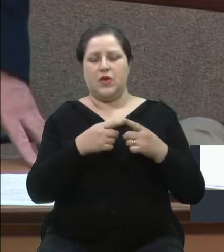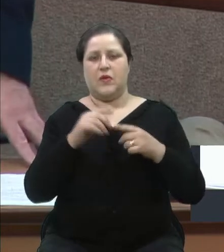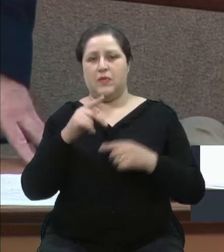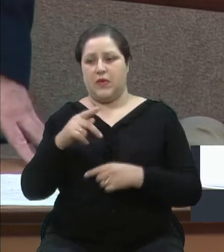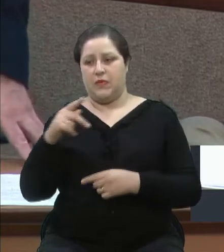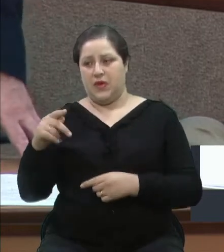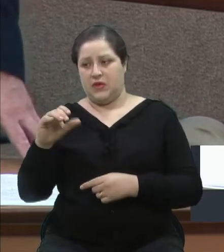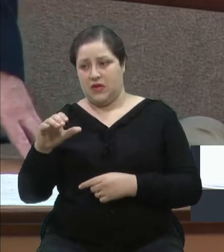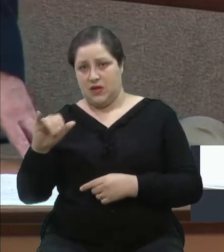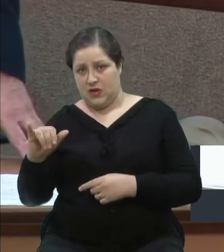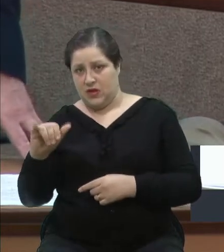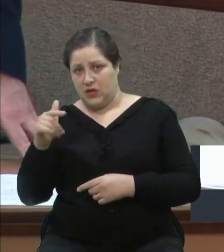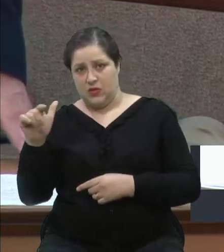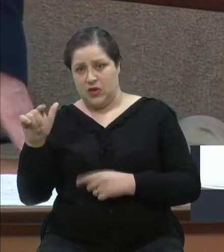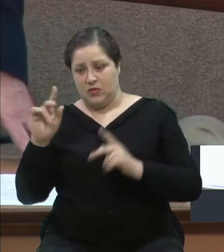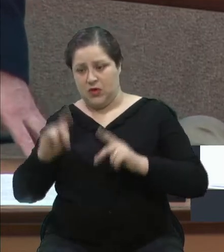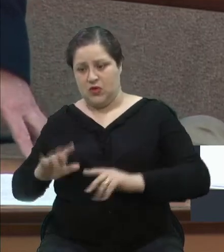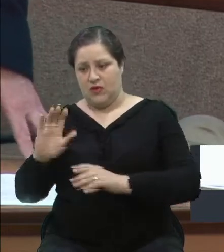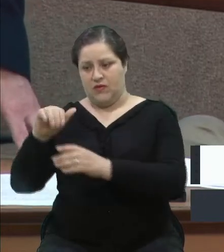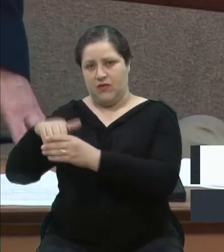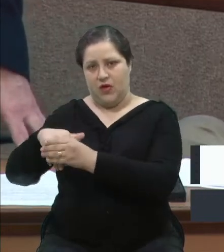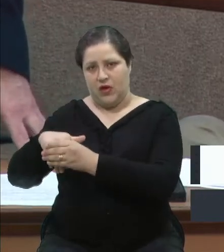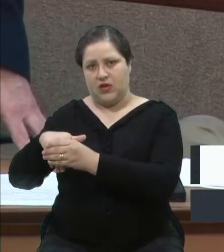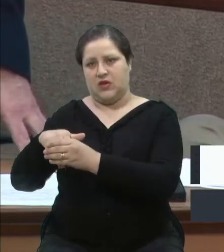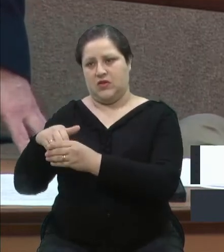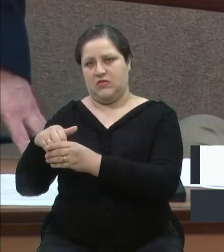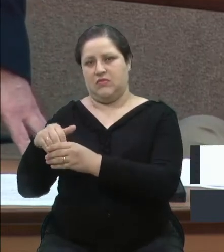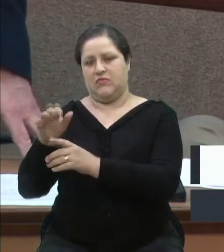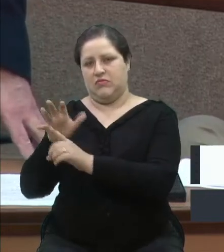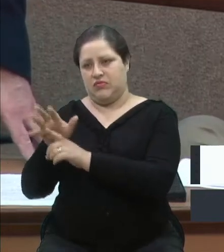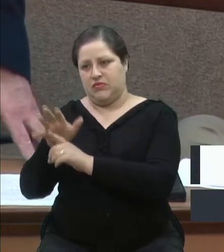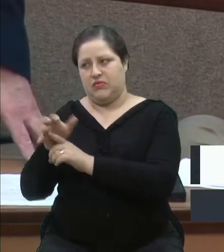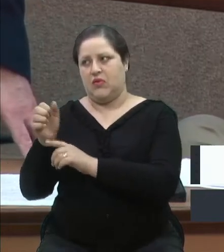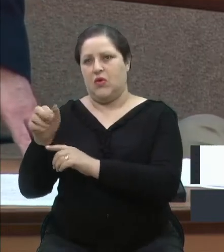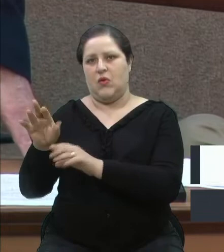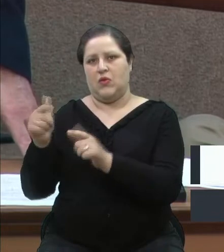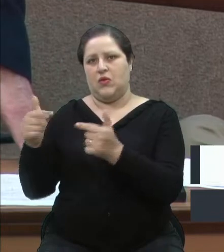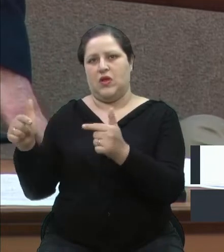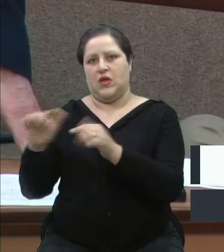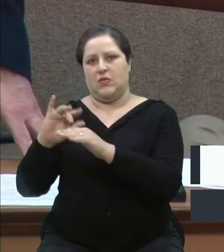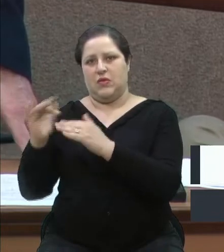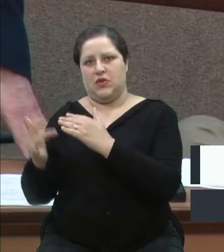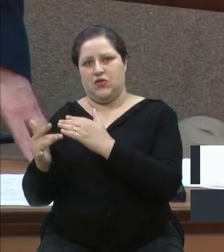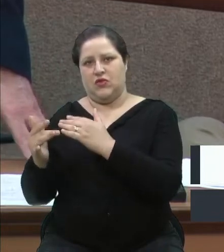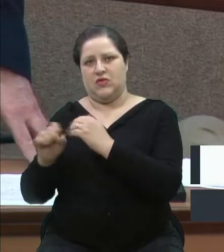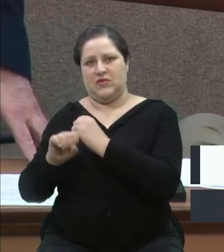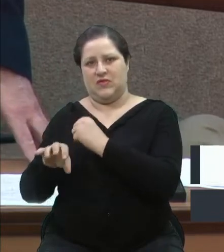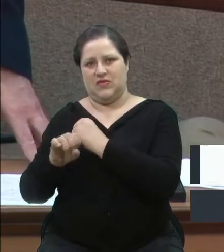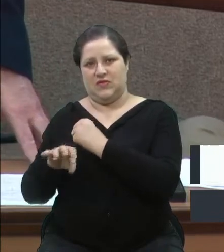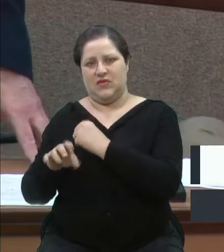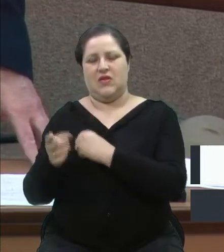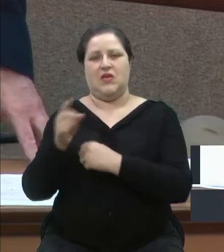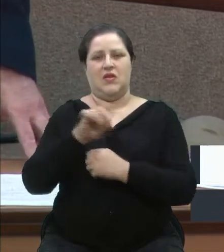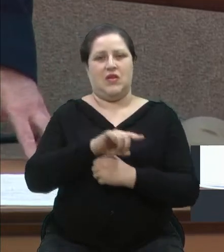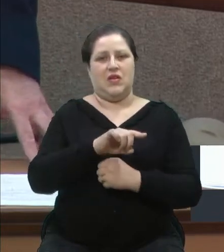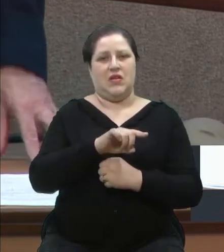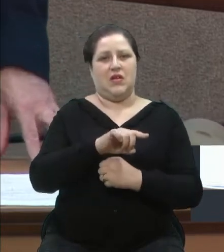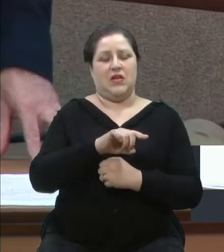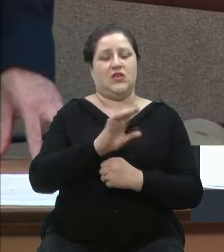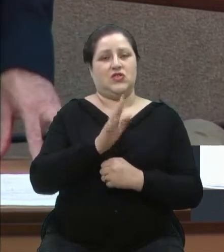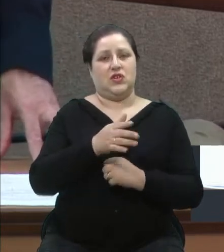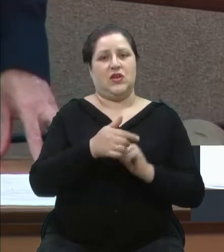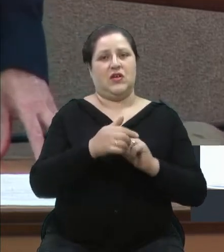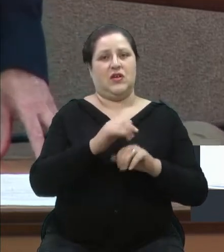prioridades, a gente precisa delegar e botar, primeiro, todas as crianças na escola. Depois que nós tivermos todas elas na escola,